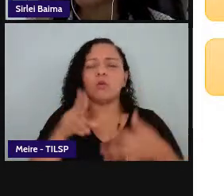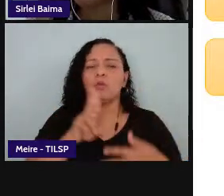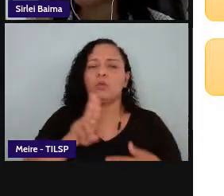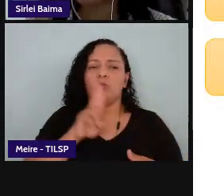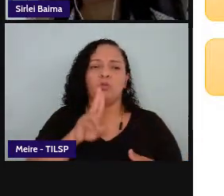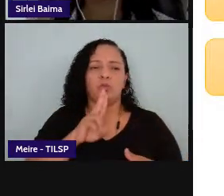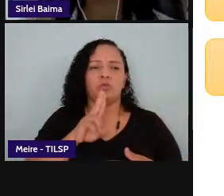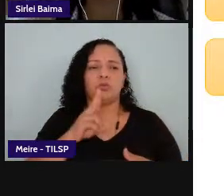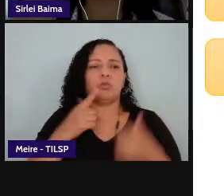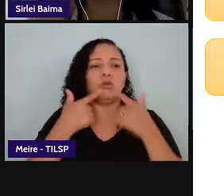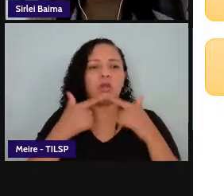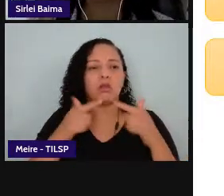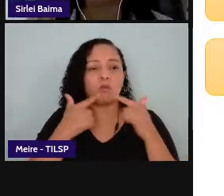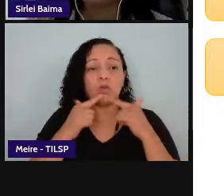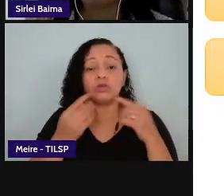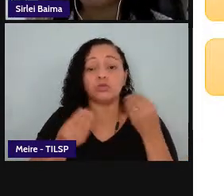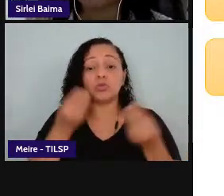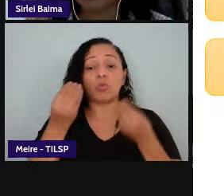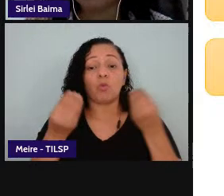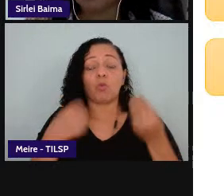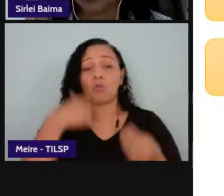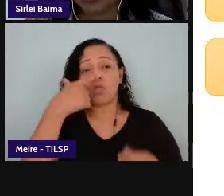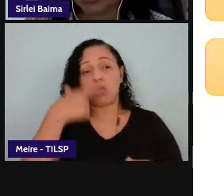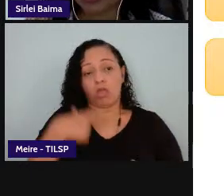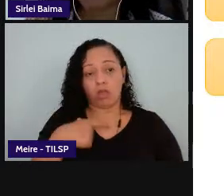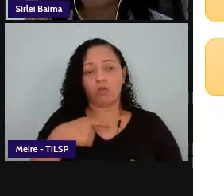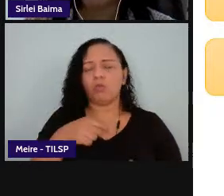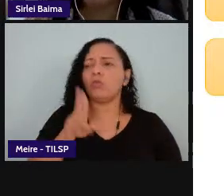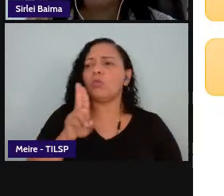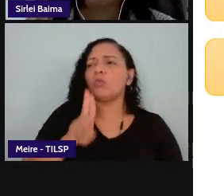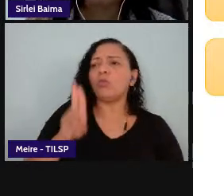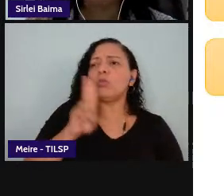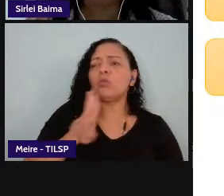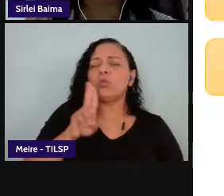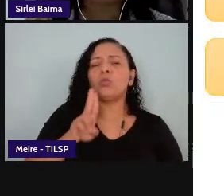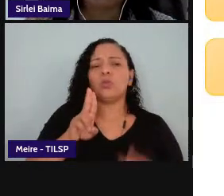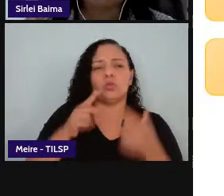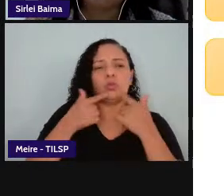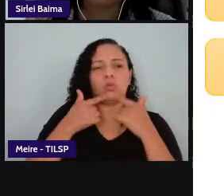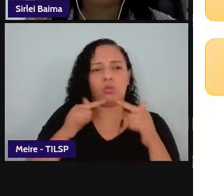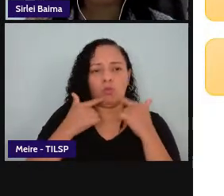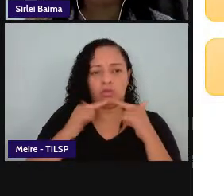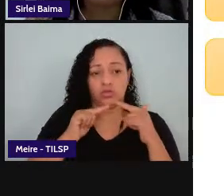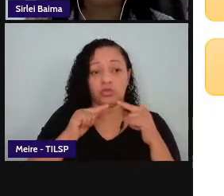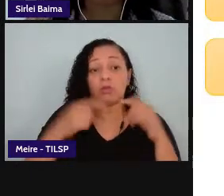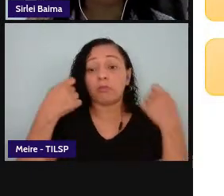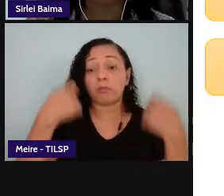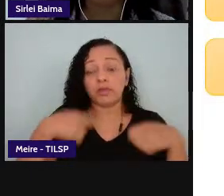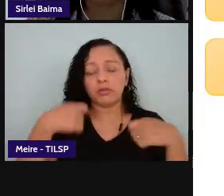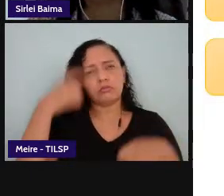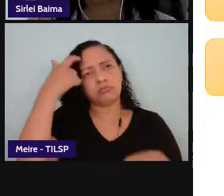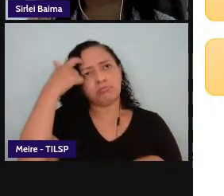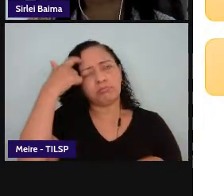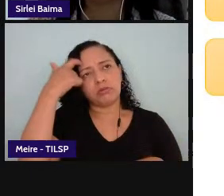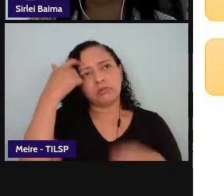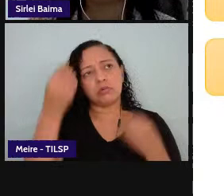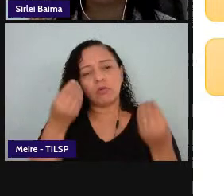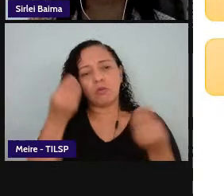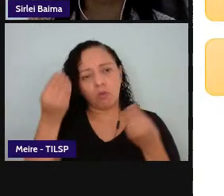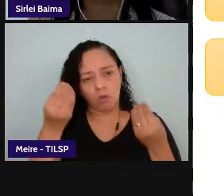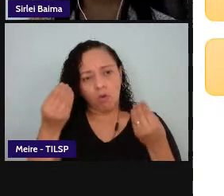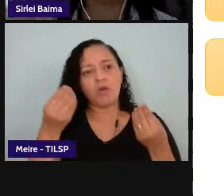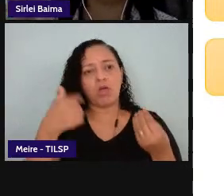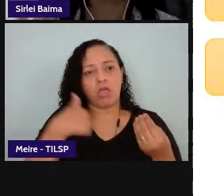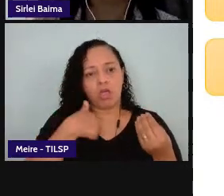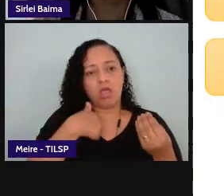criticamente como é que eu me posiciono a partir desses usos tenho que repensar a questão da autoria nas práticas de